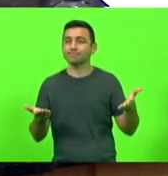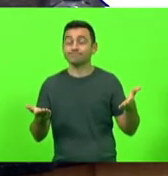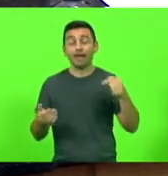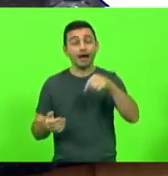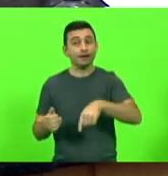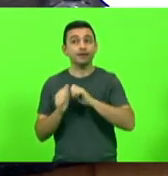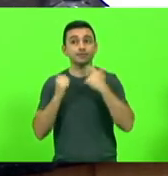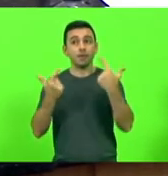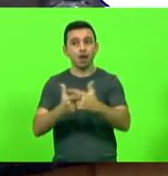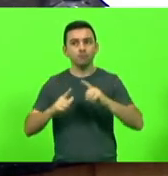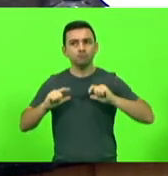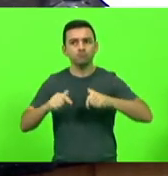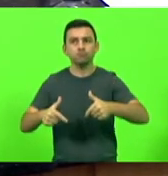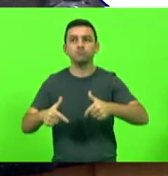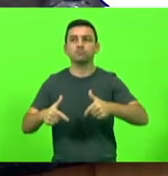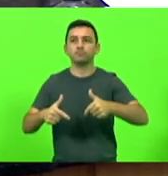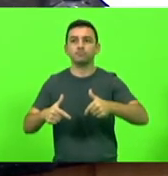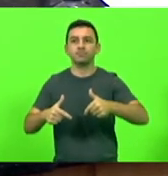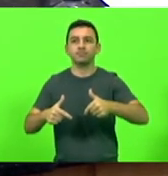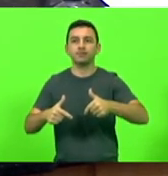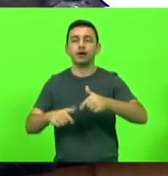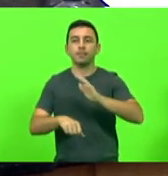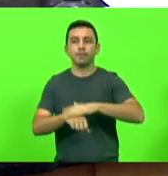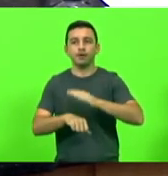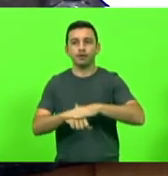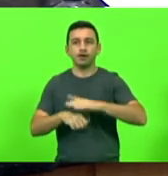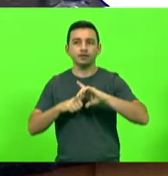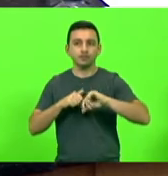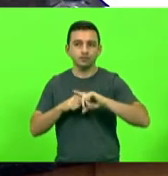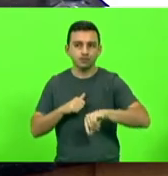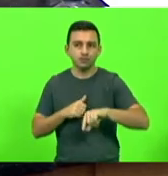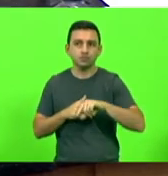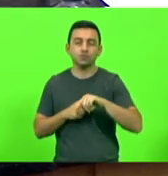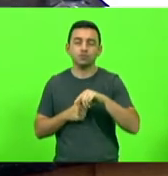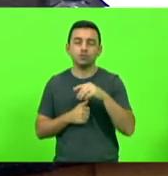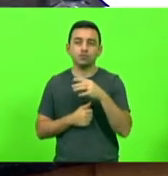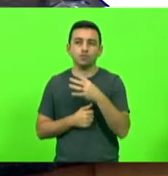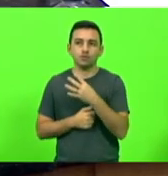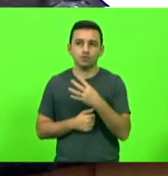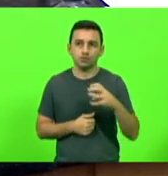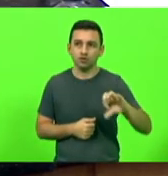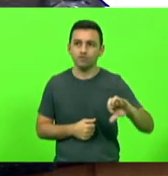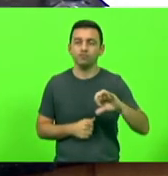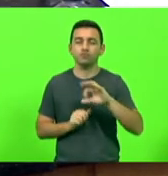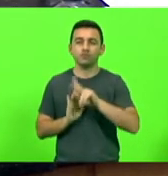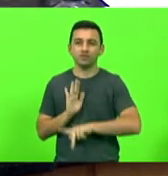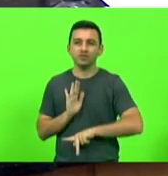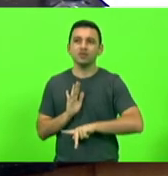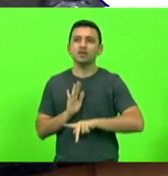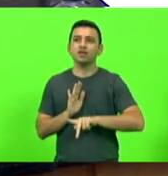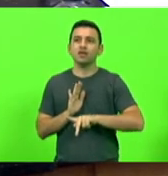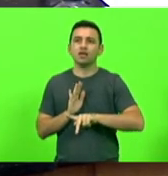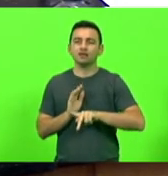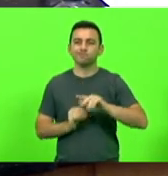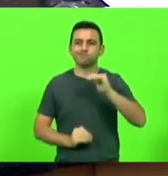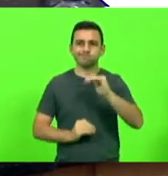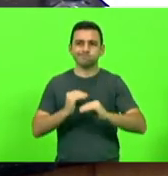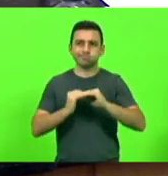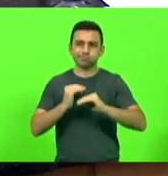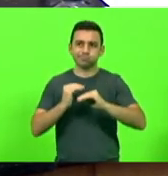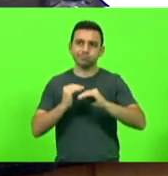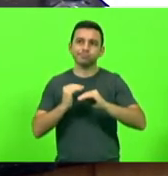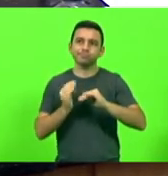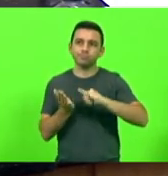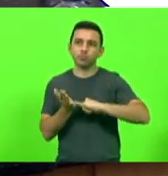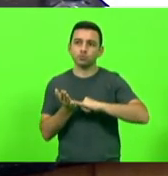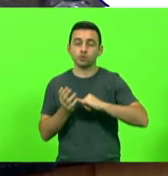reagiu e, através de um artigo no projeto 449, tentou equiparar esse imposto